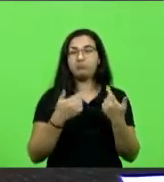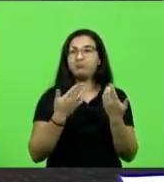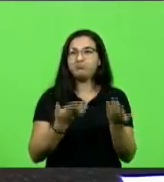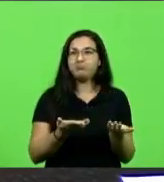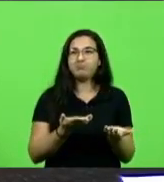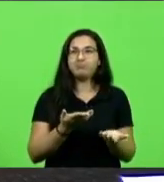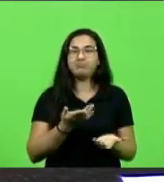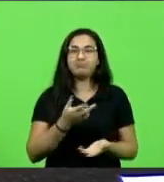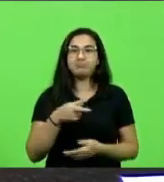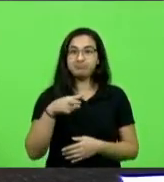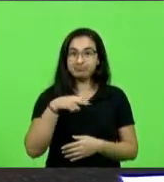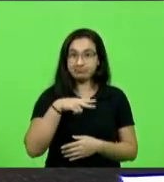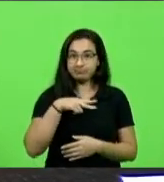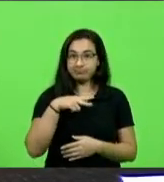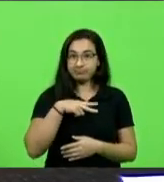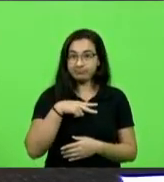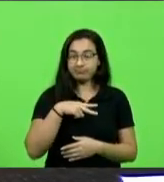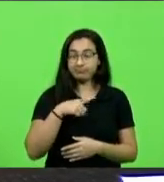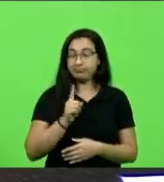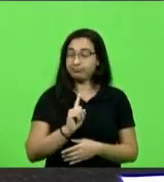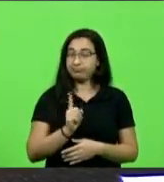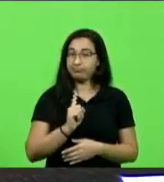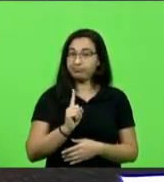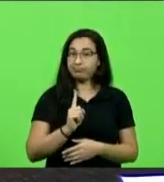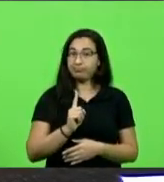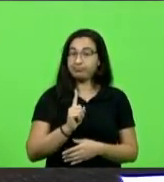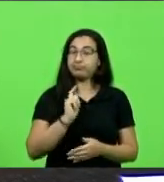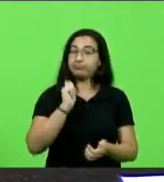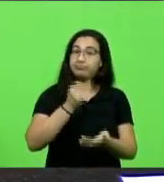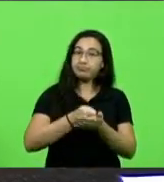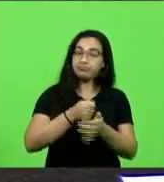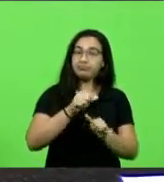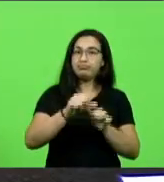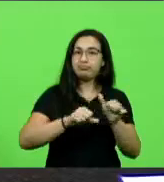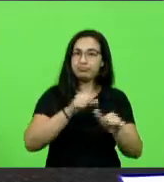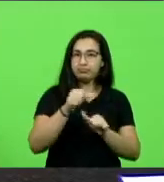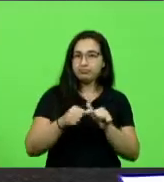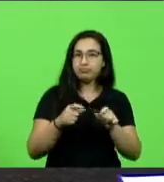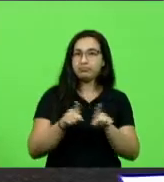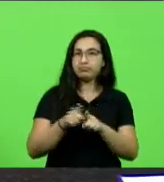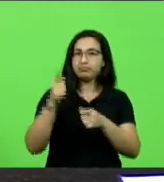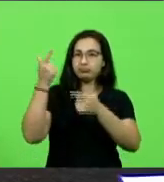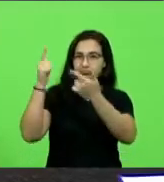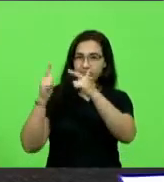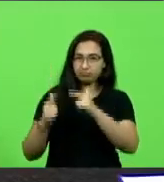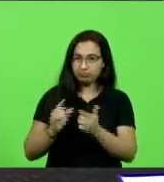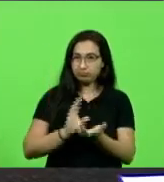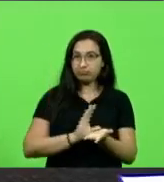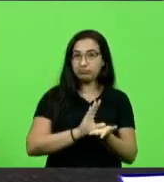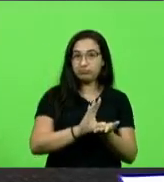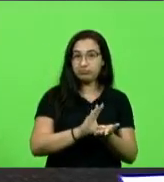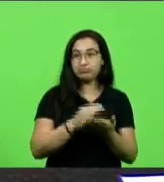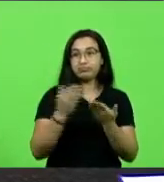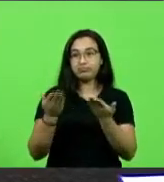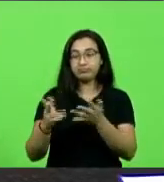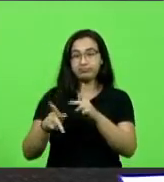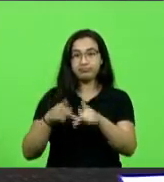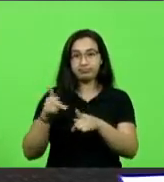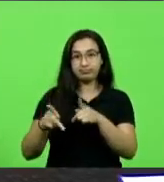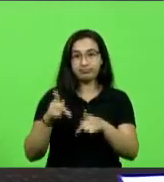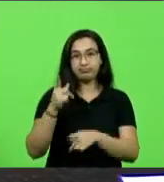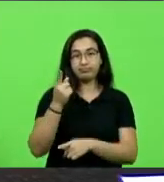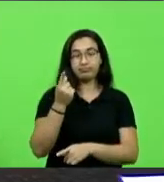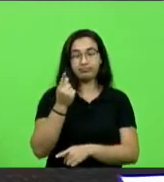recurso que ele usa para pagar a Previdência e outros investimentos é o dinheiro do catarinense. Portanto, vamos